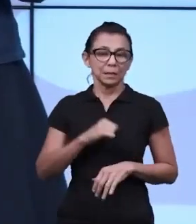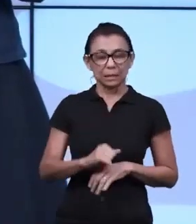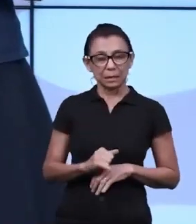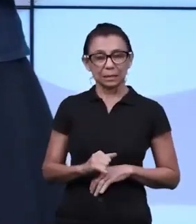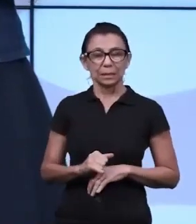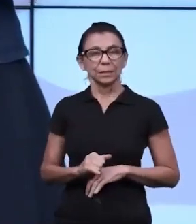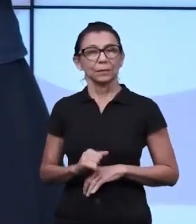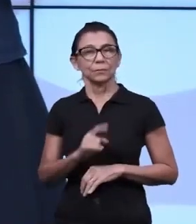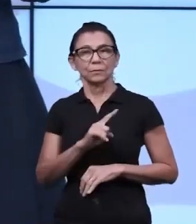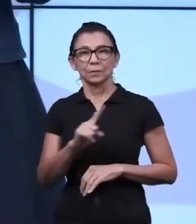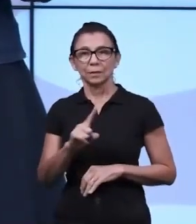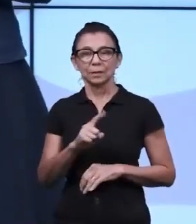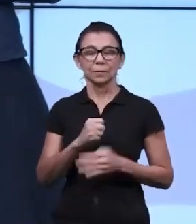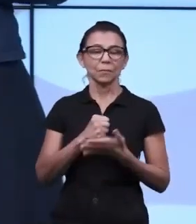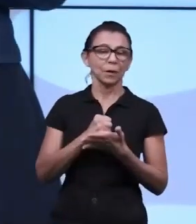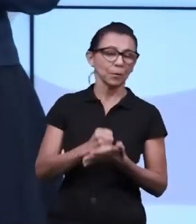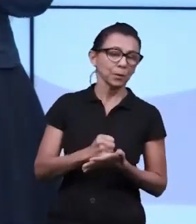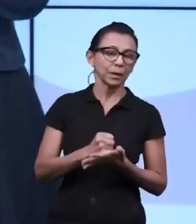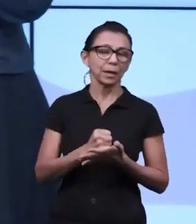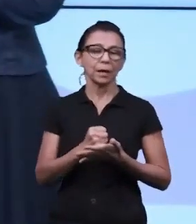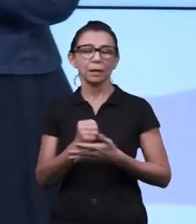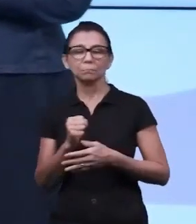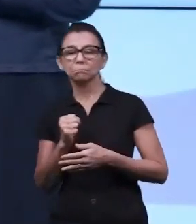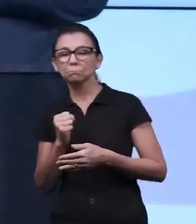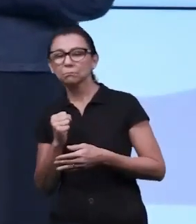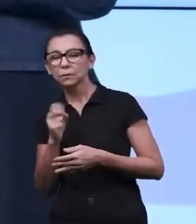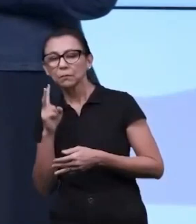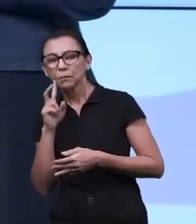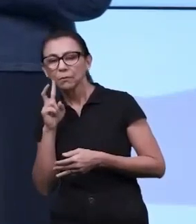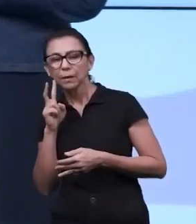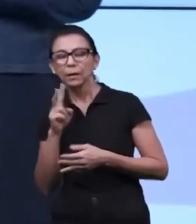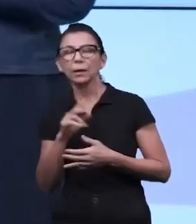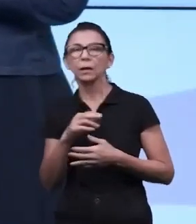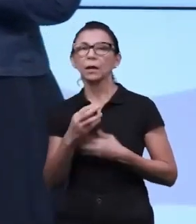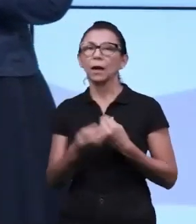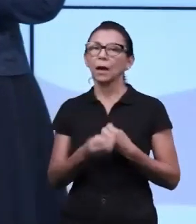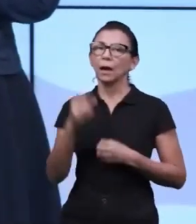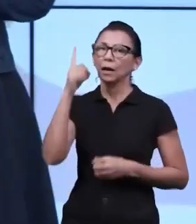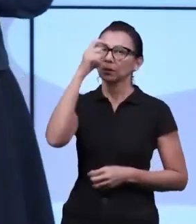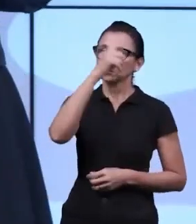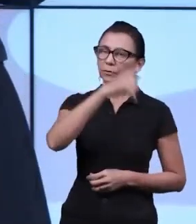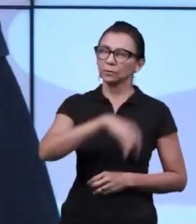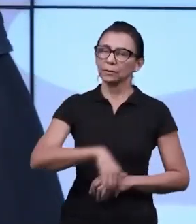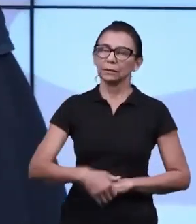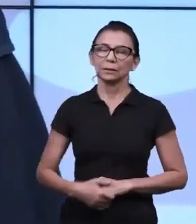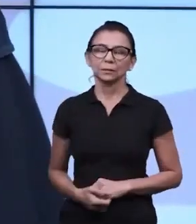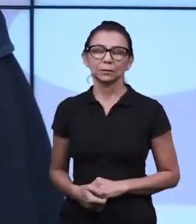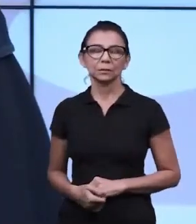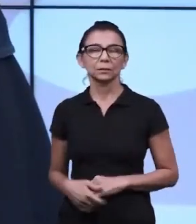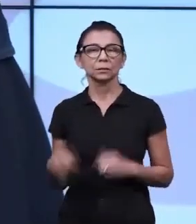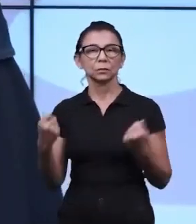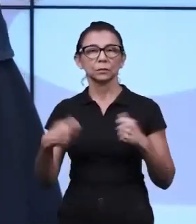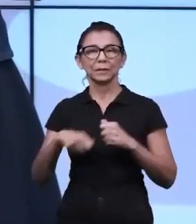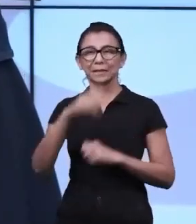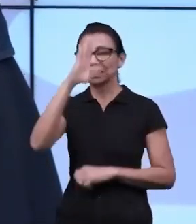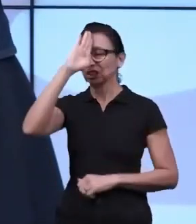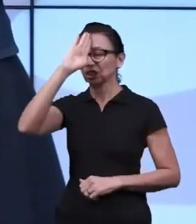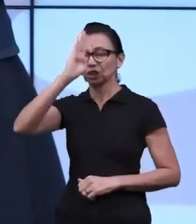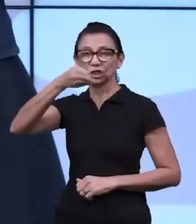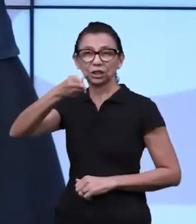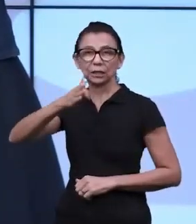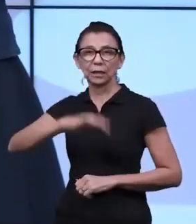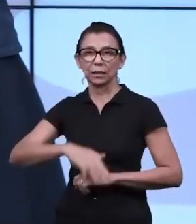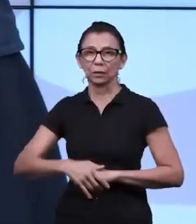dando esse monitoramento ajudam muito as crianças. Mantenha limites claros, objetivos e diretos.